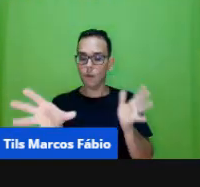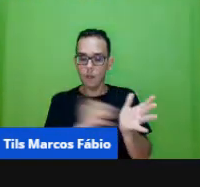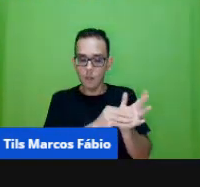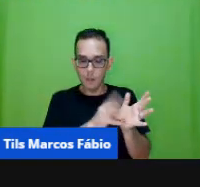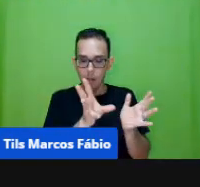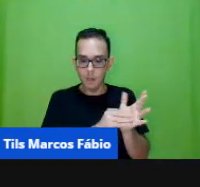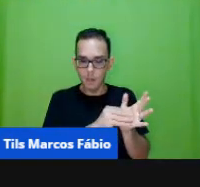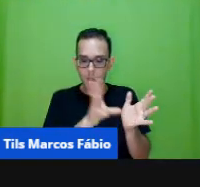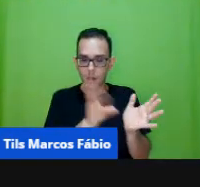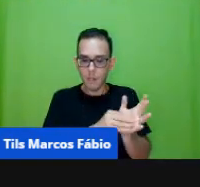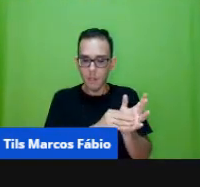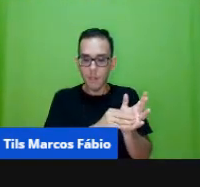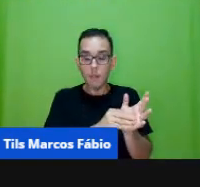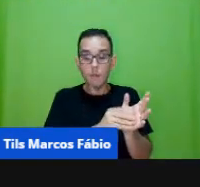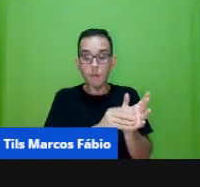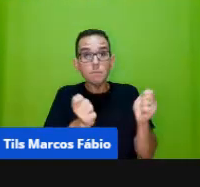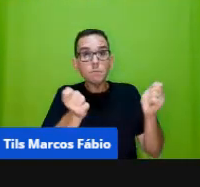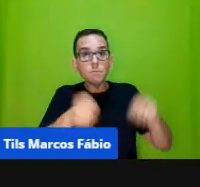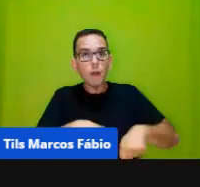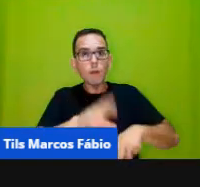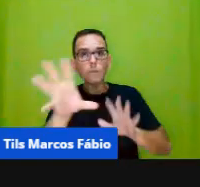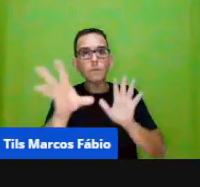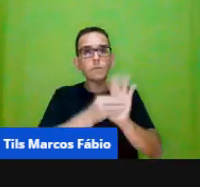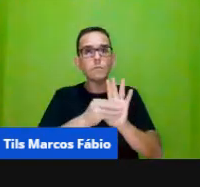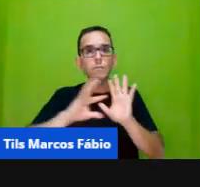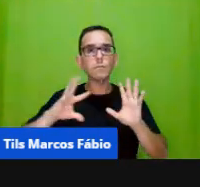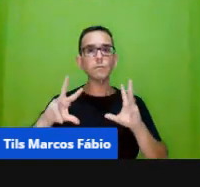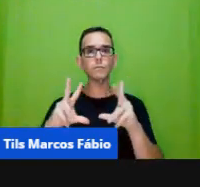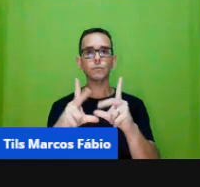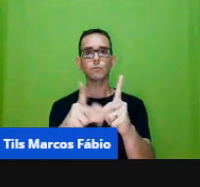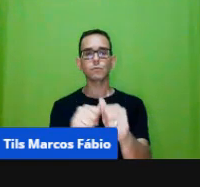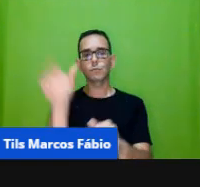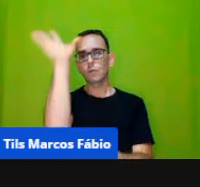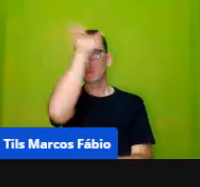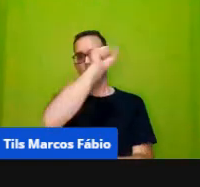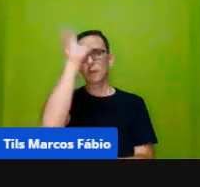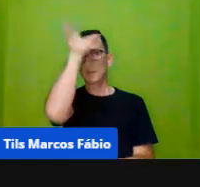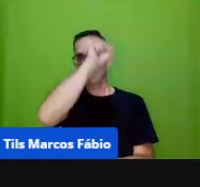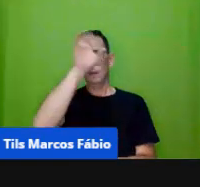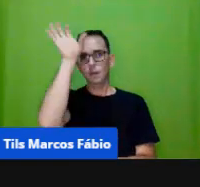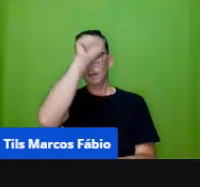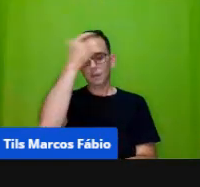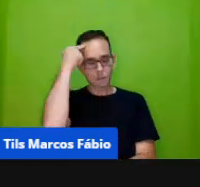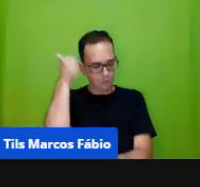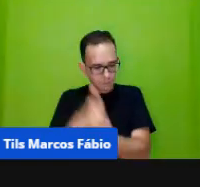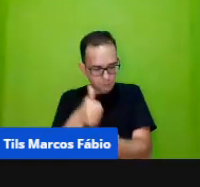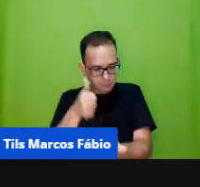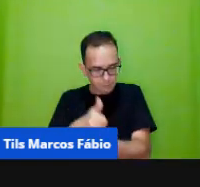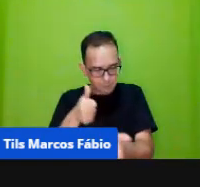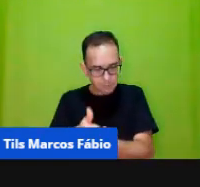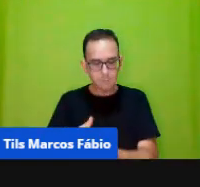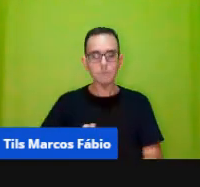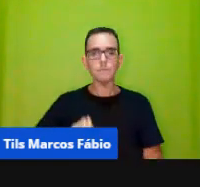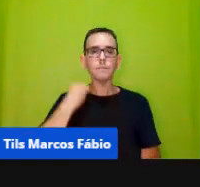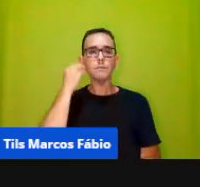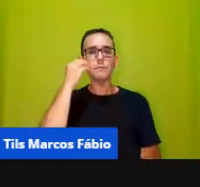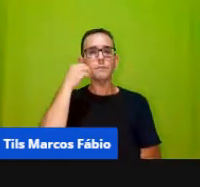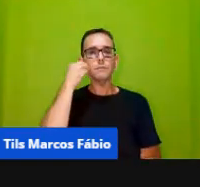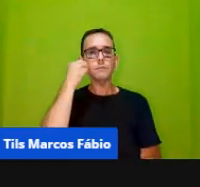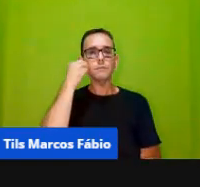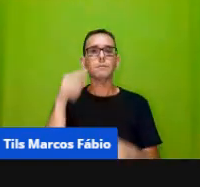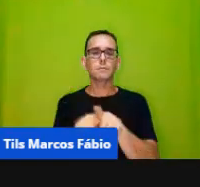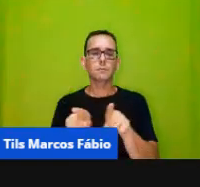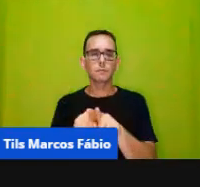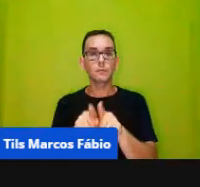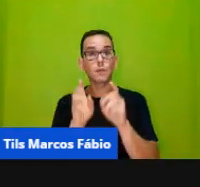formas que ela possa registrar tudo isso que ela tá aprendendo, pensando e vivenciando, então a gente pode dar